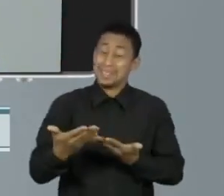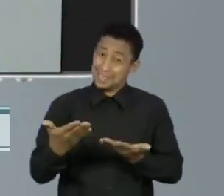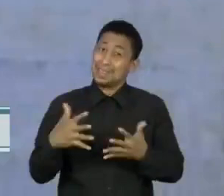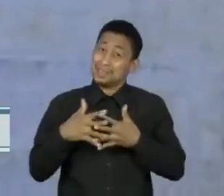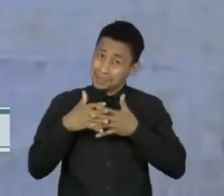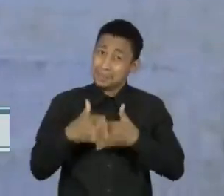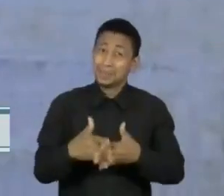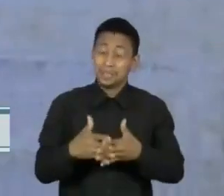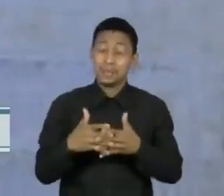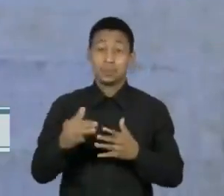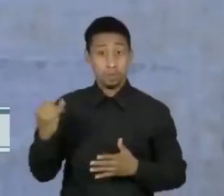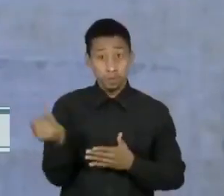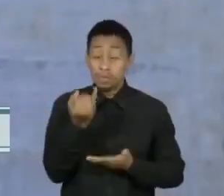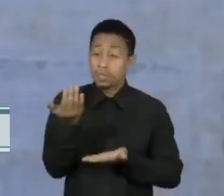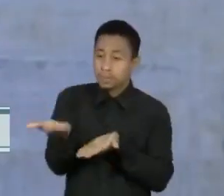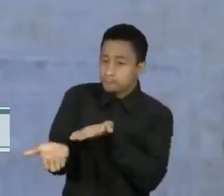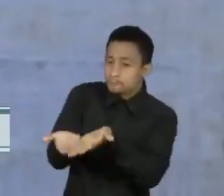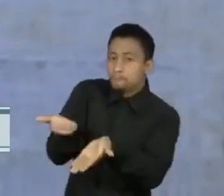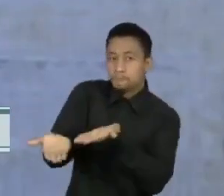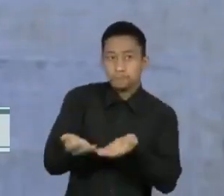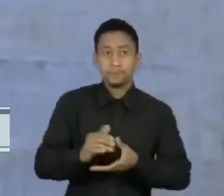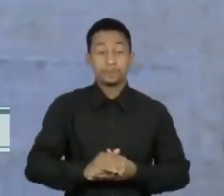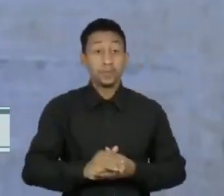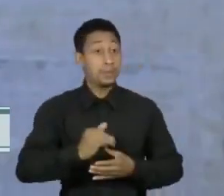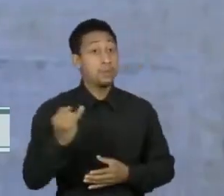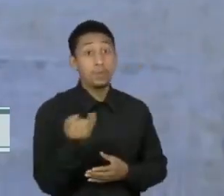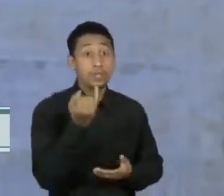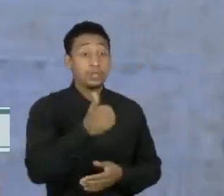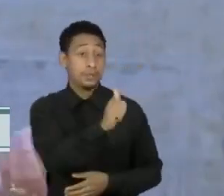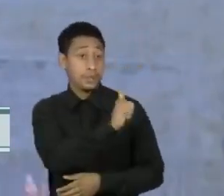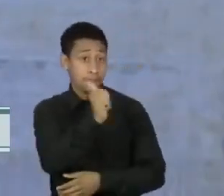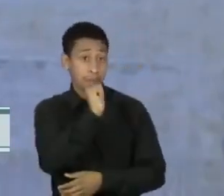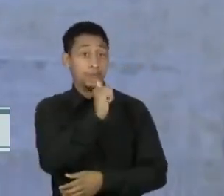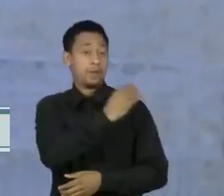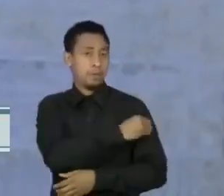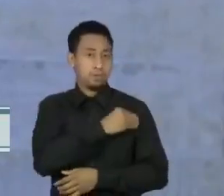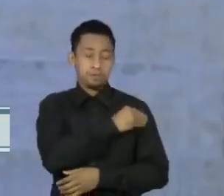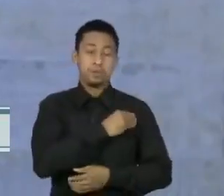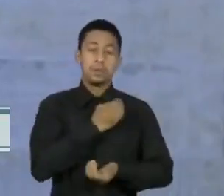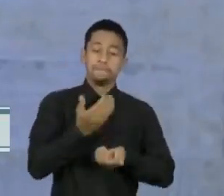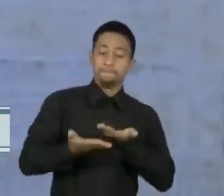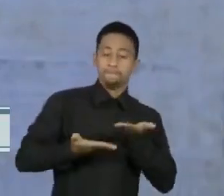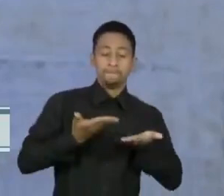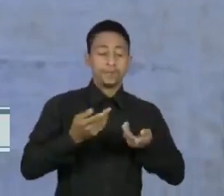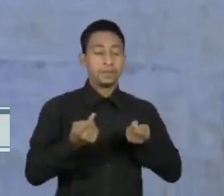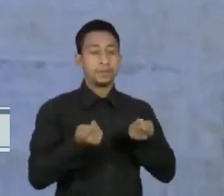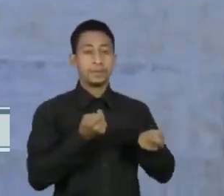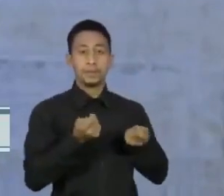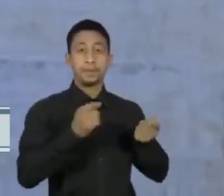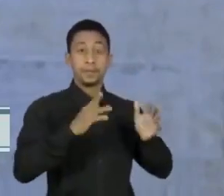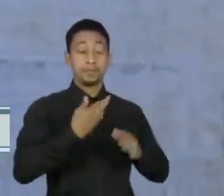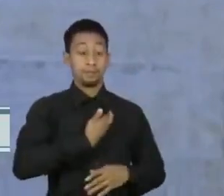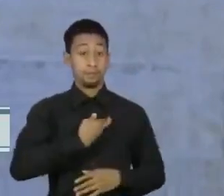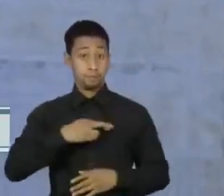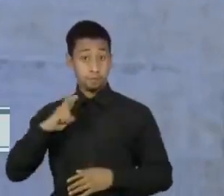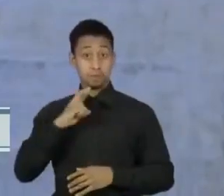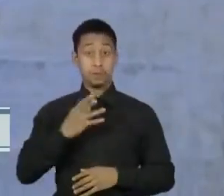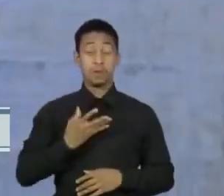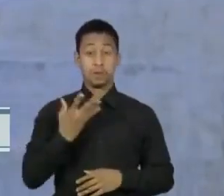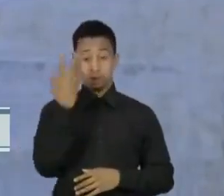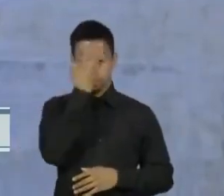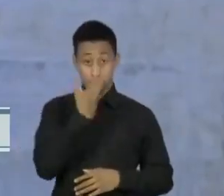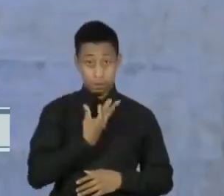a recuperação. A capacidade de moderar o consumo de álcool faz da espiritualidade e da religiosidade